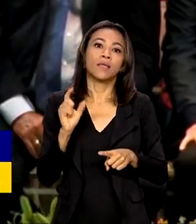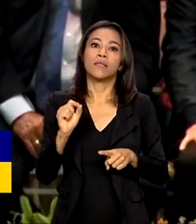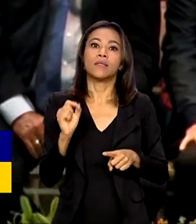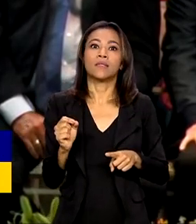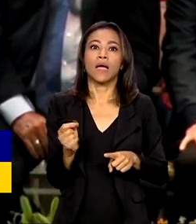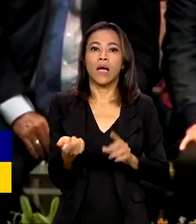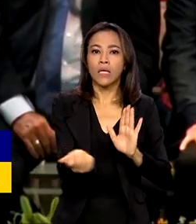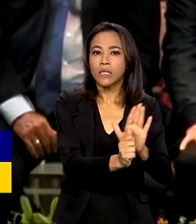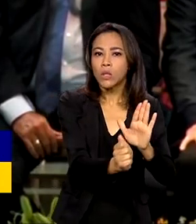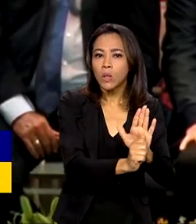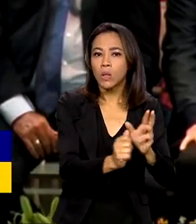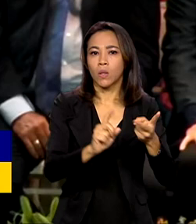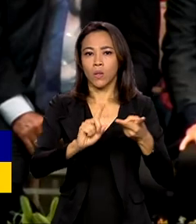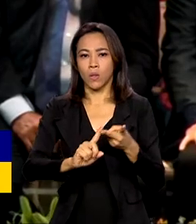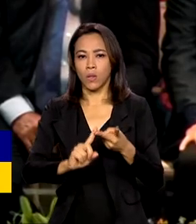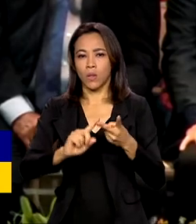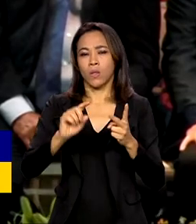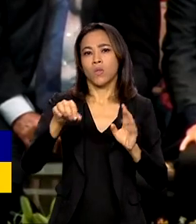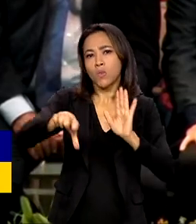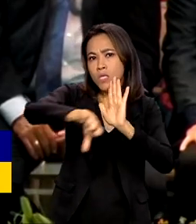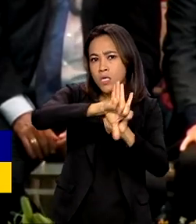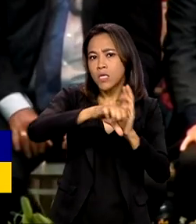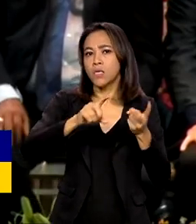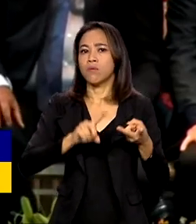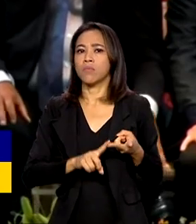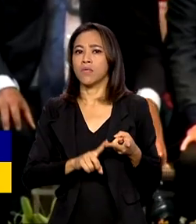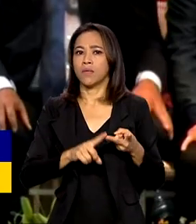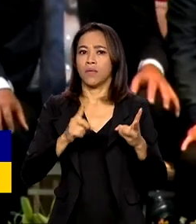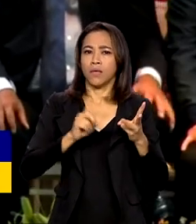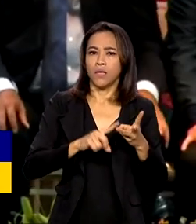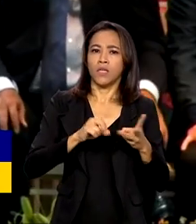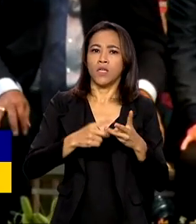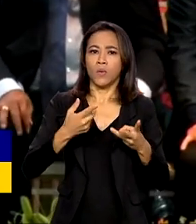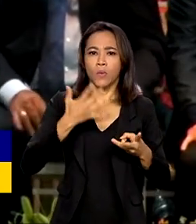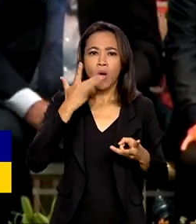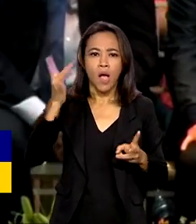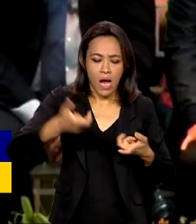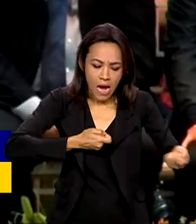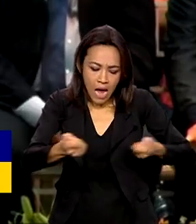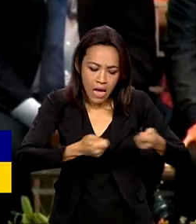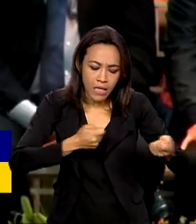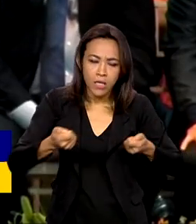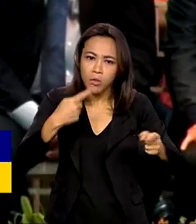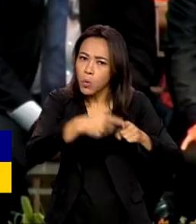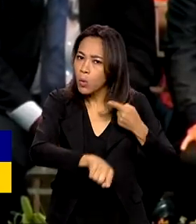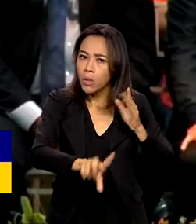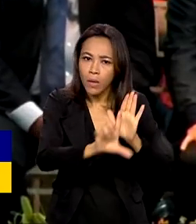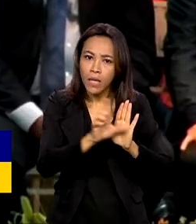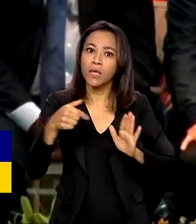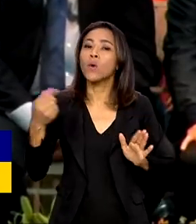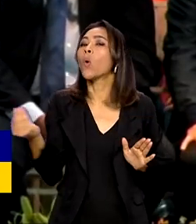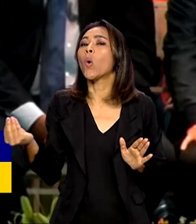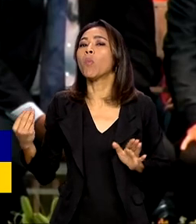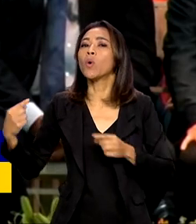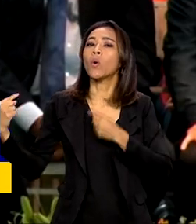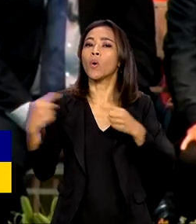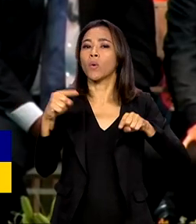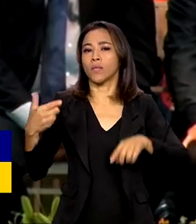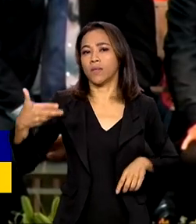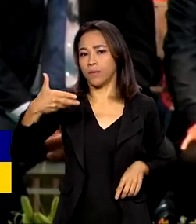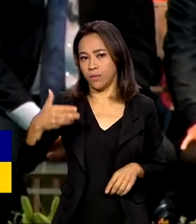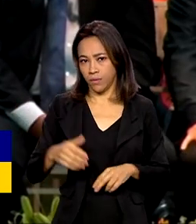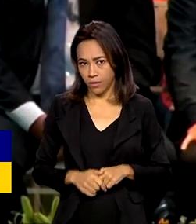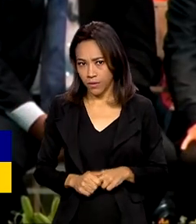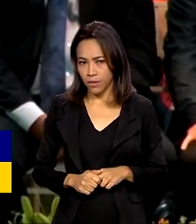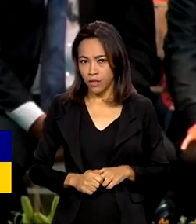narcomilícia, do narcotráfico, do narcogarimpo. E como é que você combate isto num território